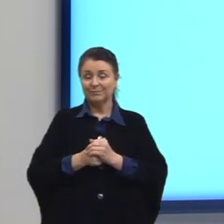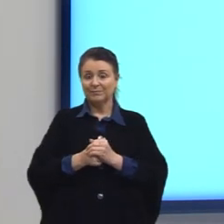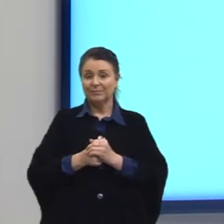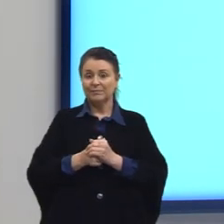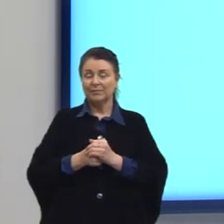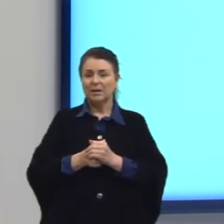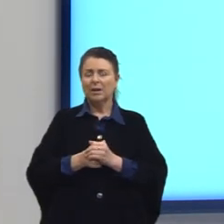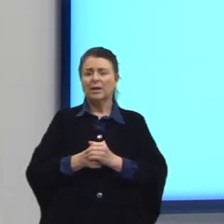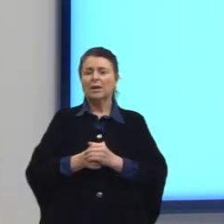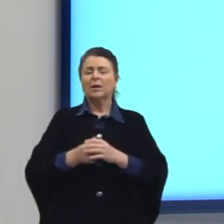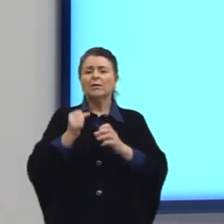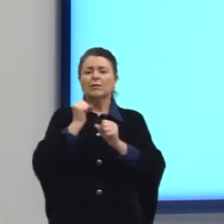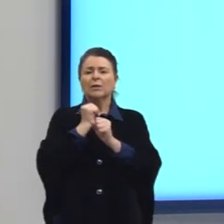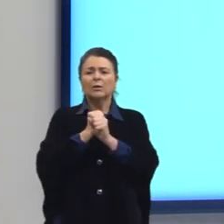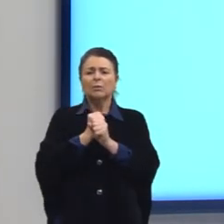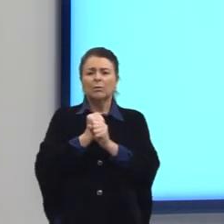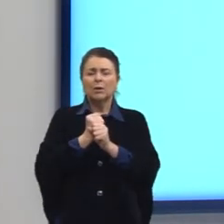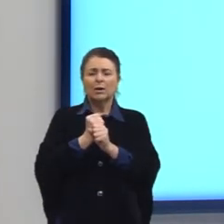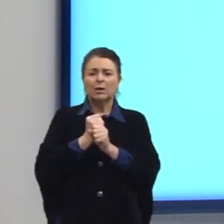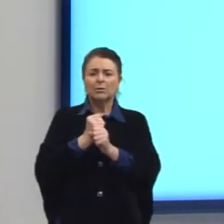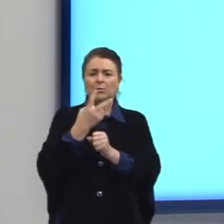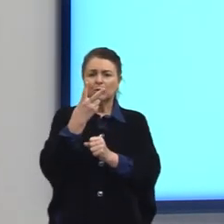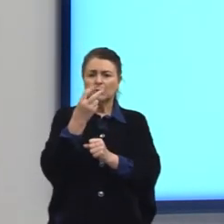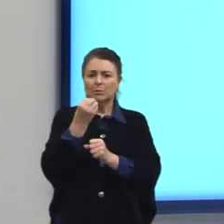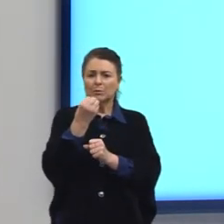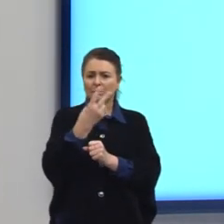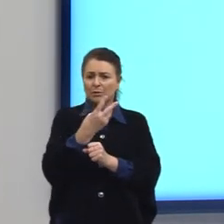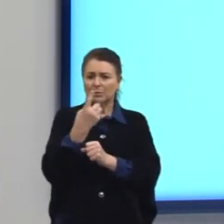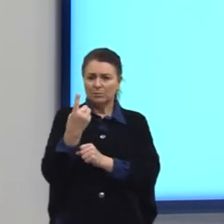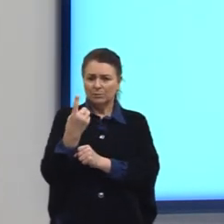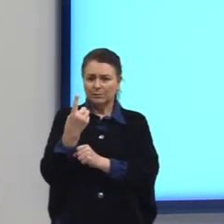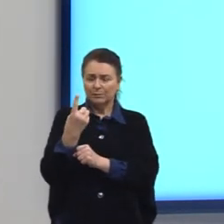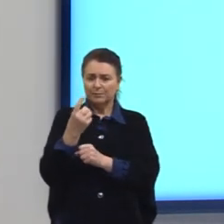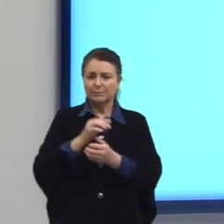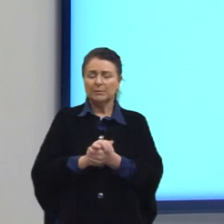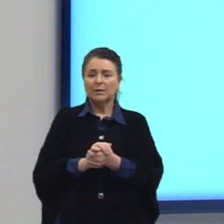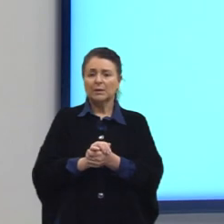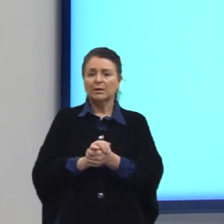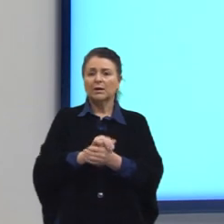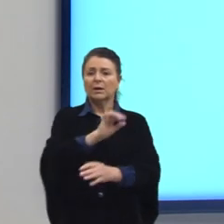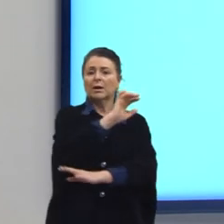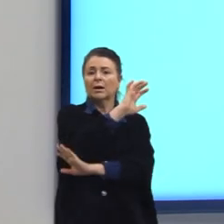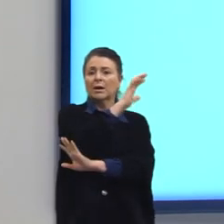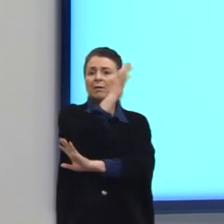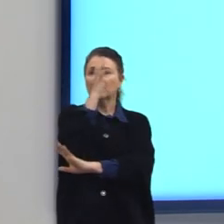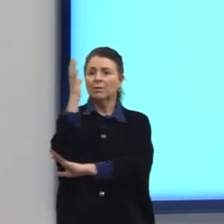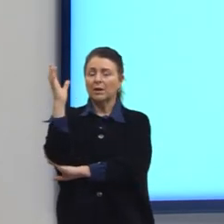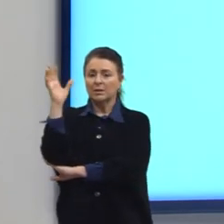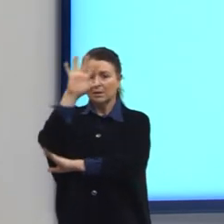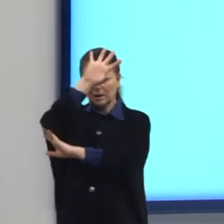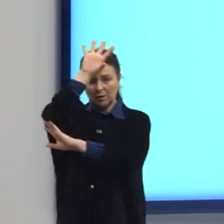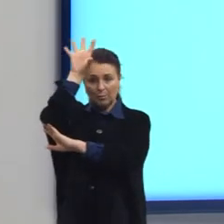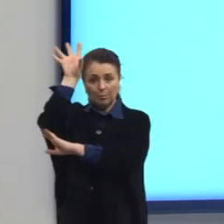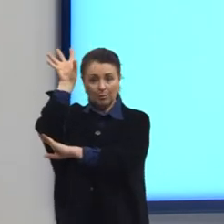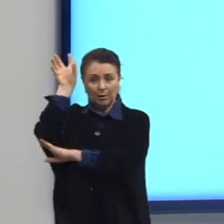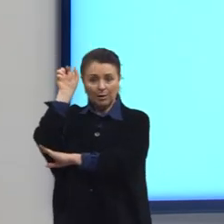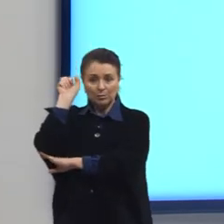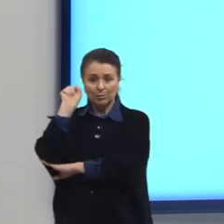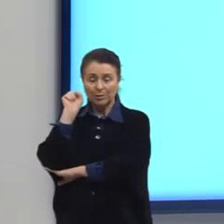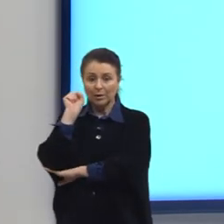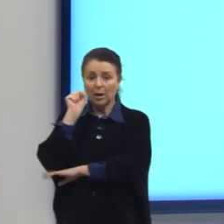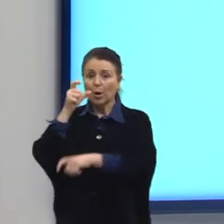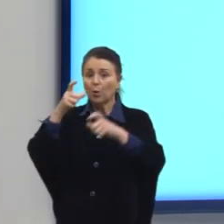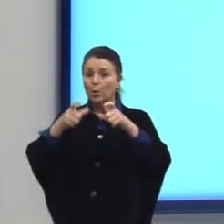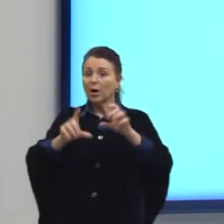caiu aí no Enem do ano anterior, 2021. A floresta amazônica é uma bomba